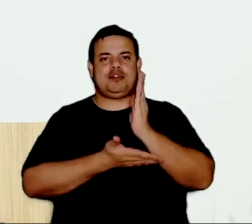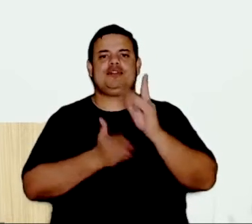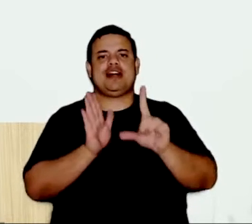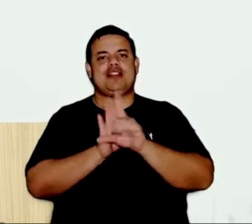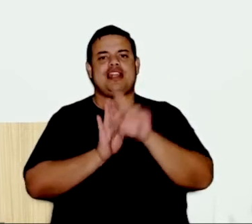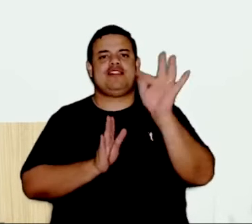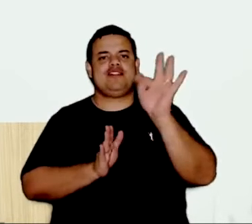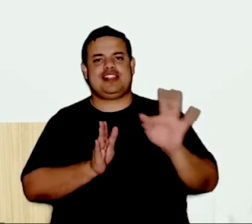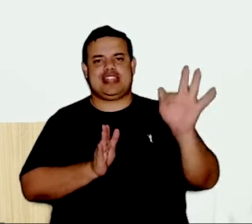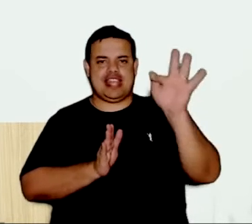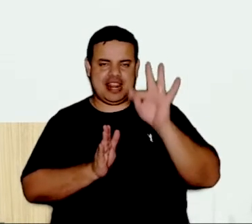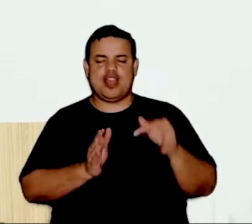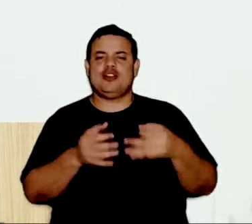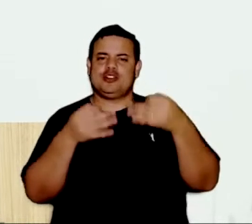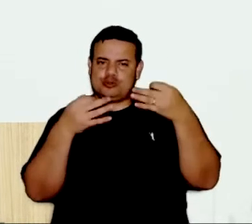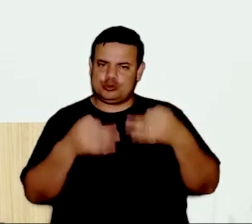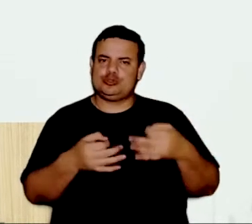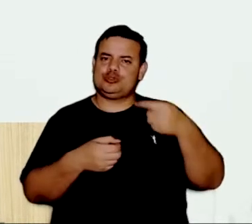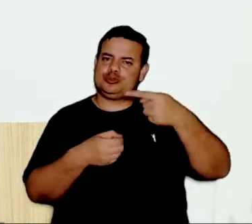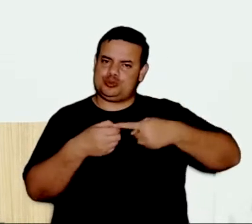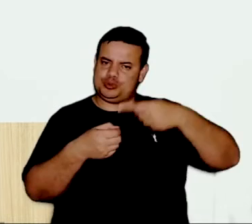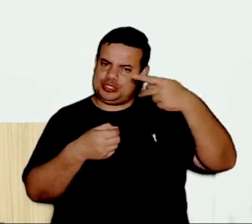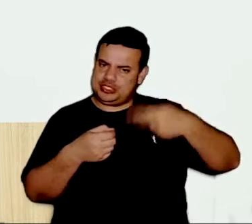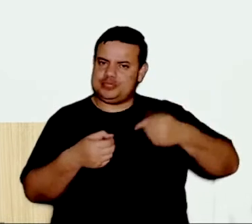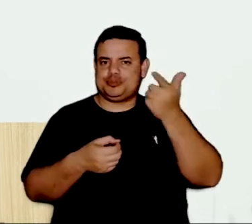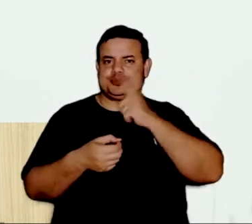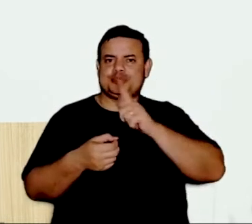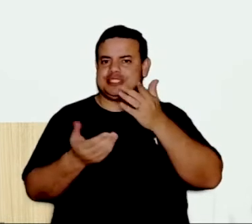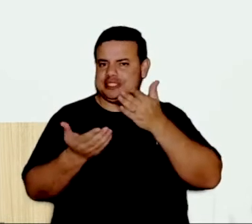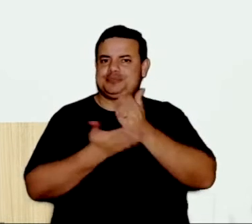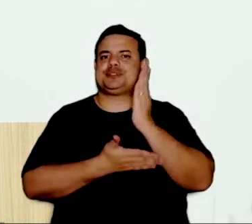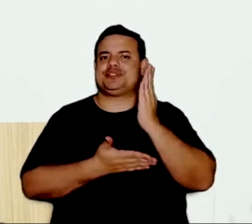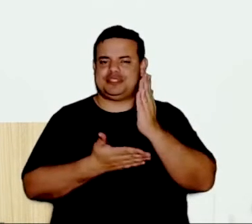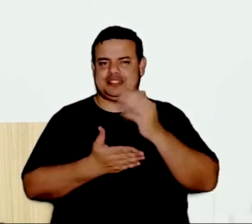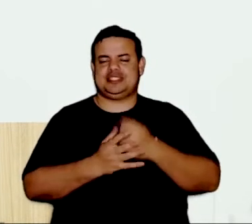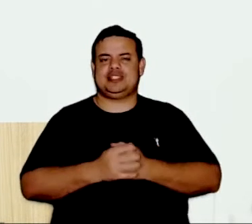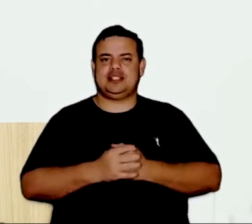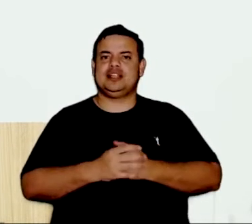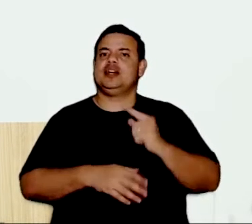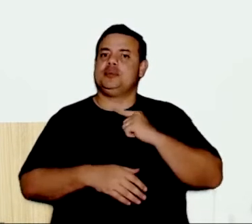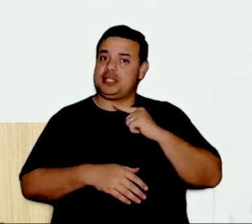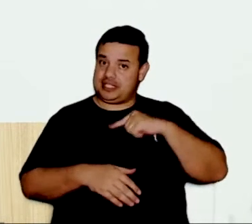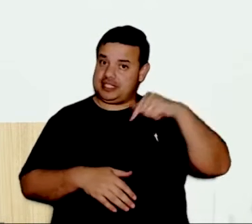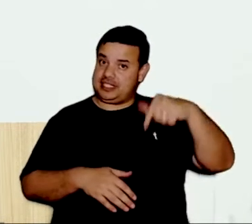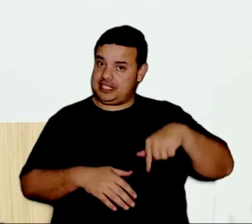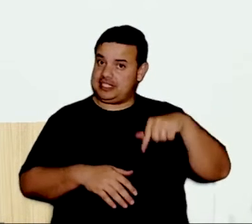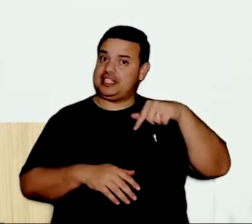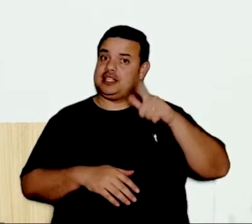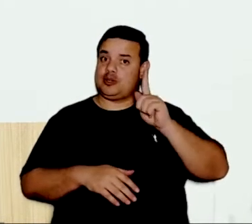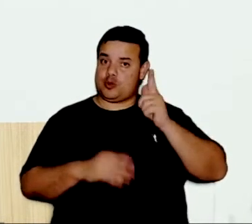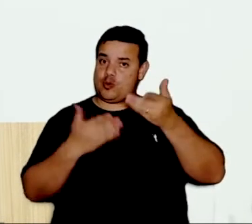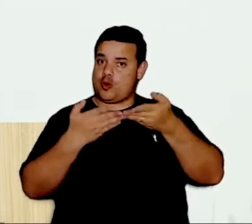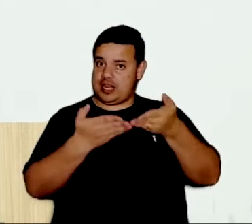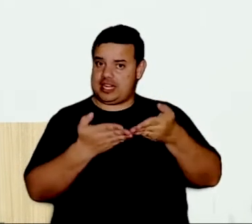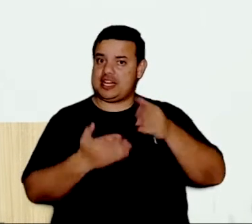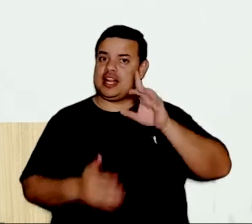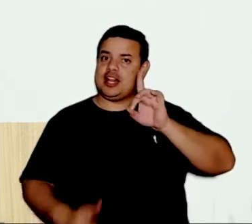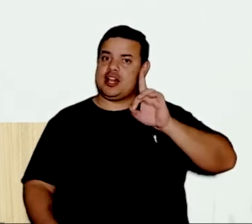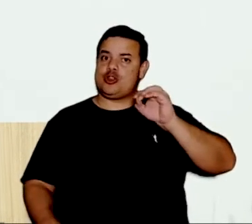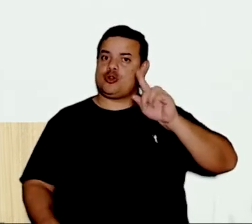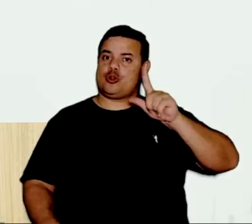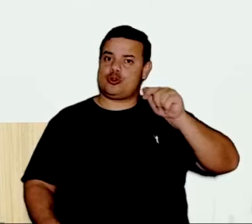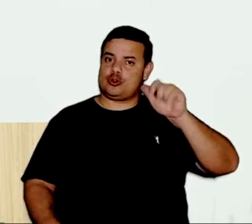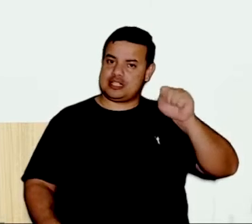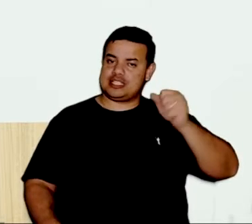aprovar também no nosso município, porque nós temos algumas Doulas aqui em Guaíra. E é um direito da gestante esse parto